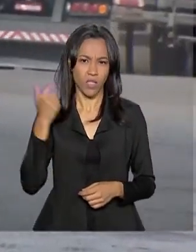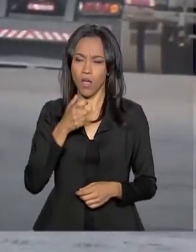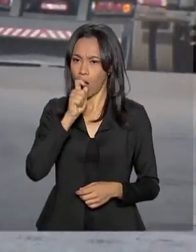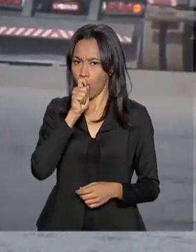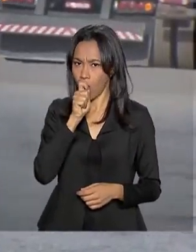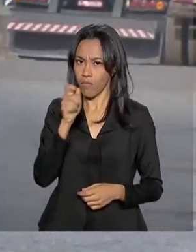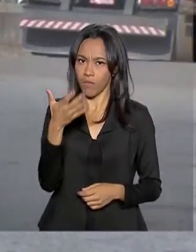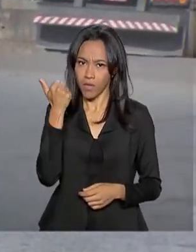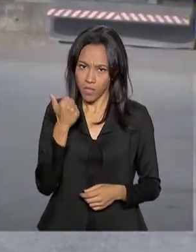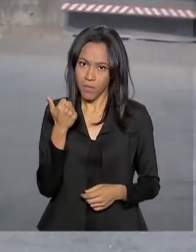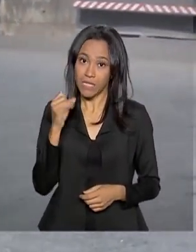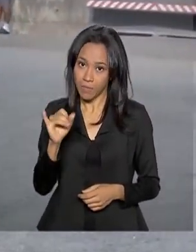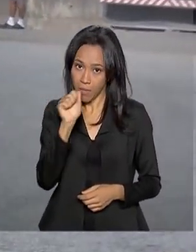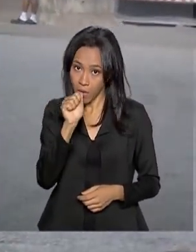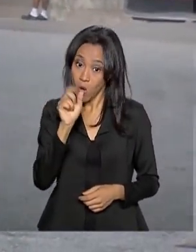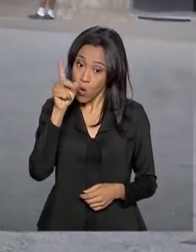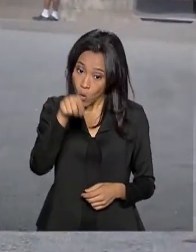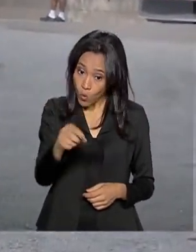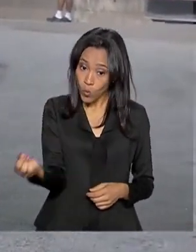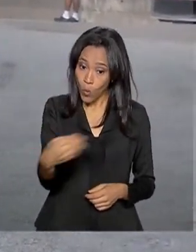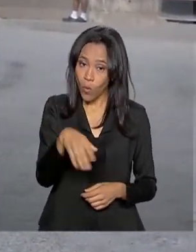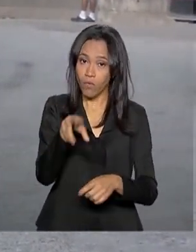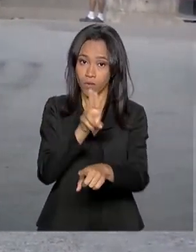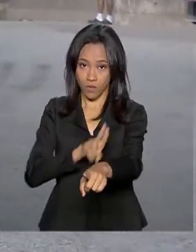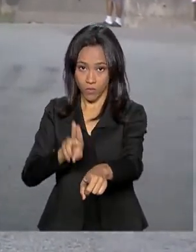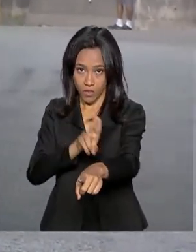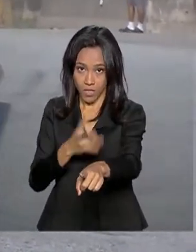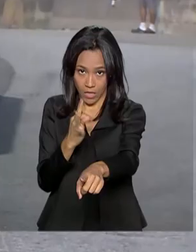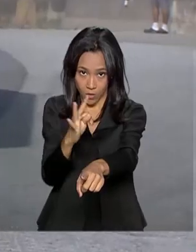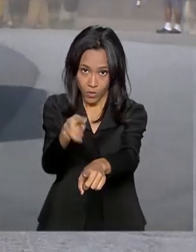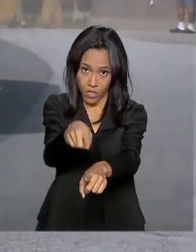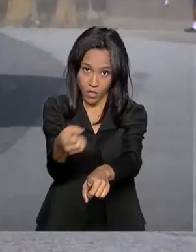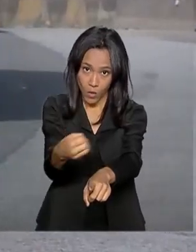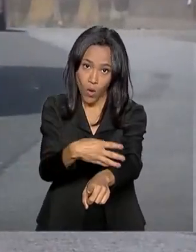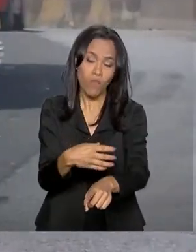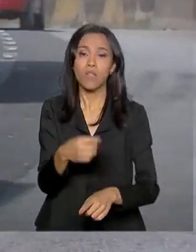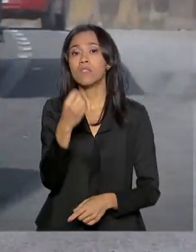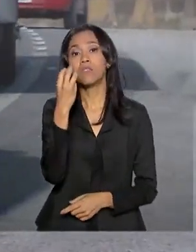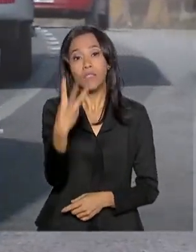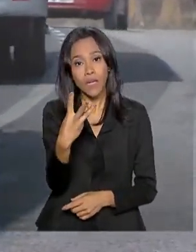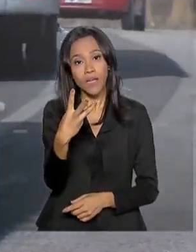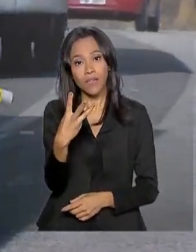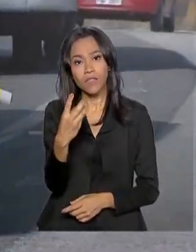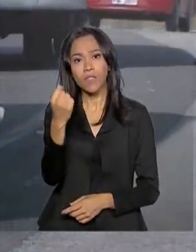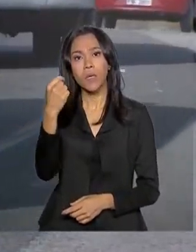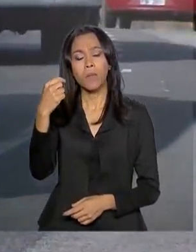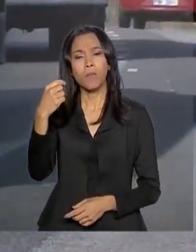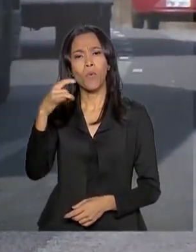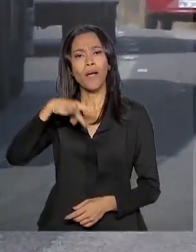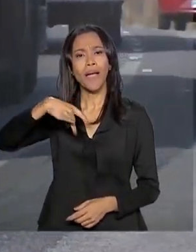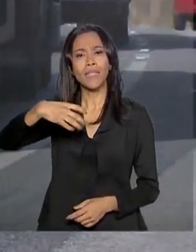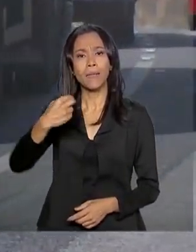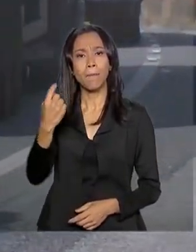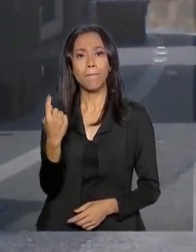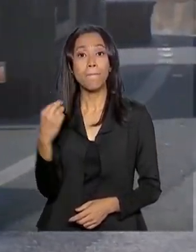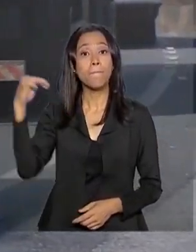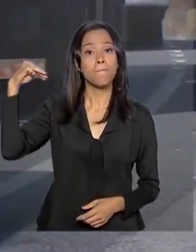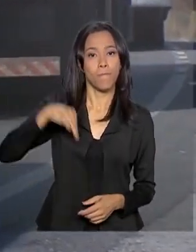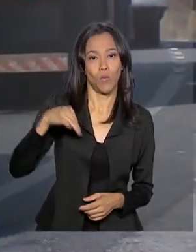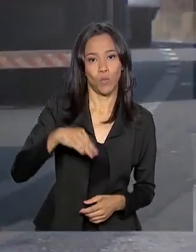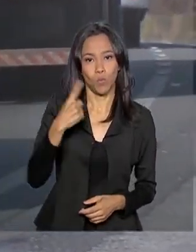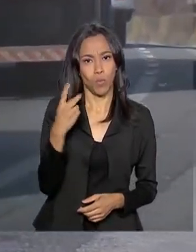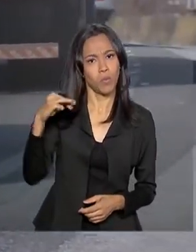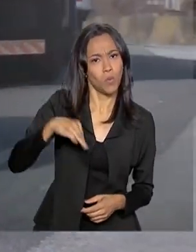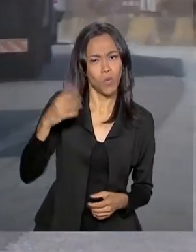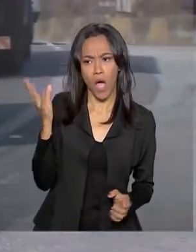cada motorista. Já com este novo equipamento, é possível fazer três abordagens por minuto. E lembrando, Carla, que o